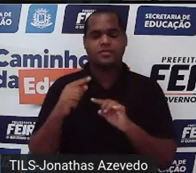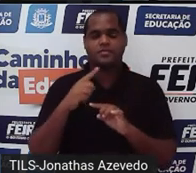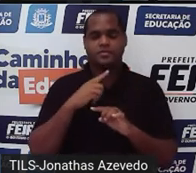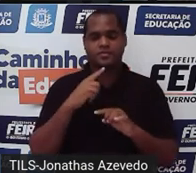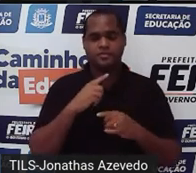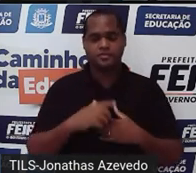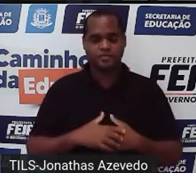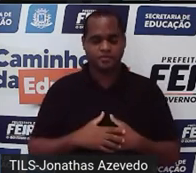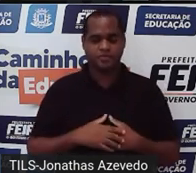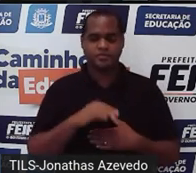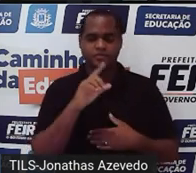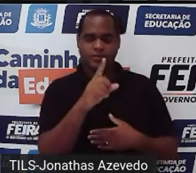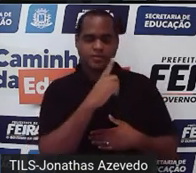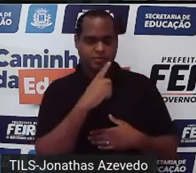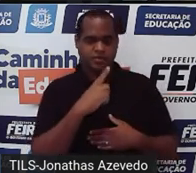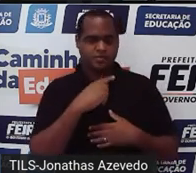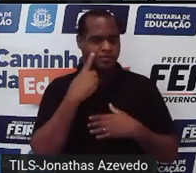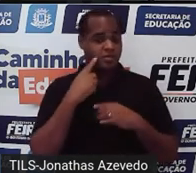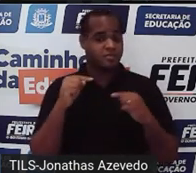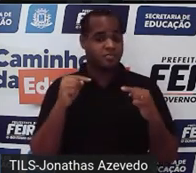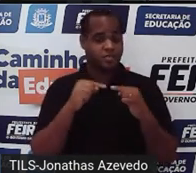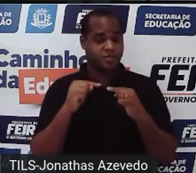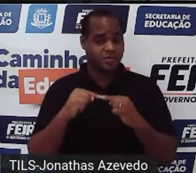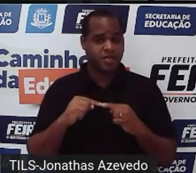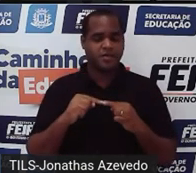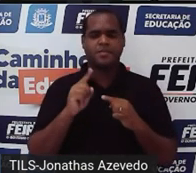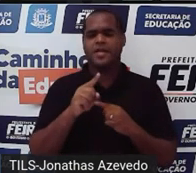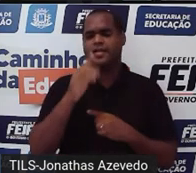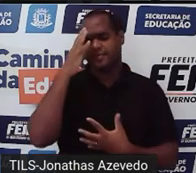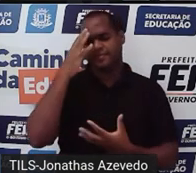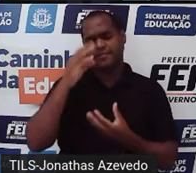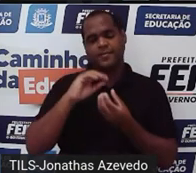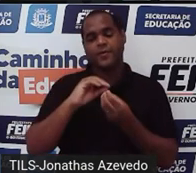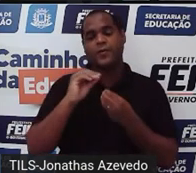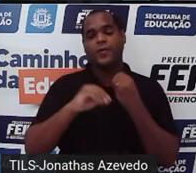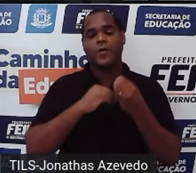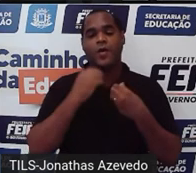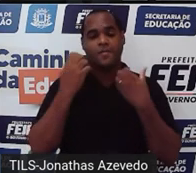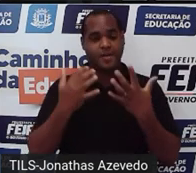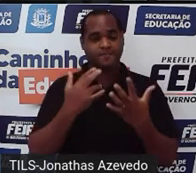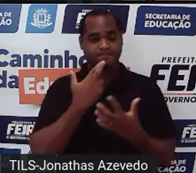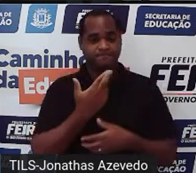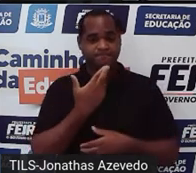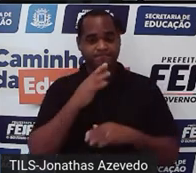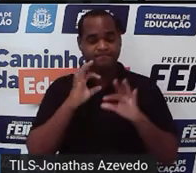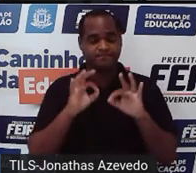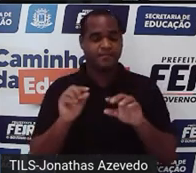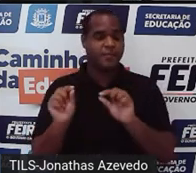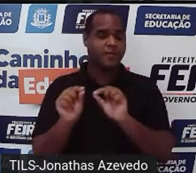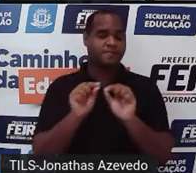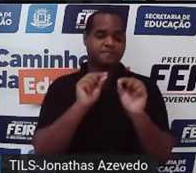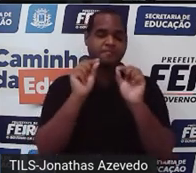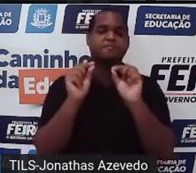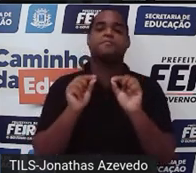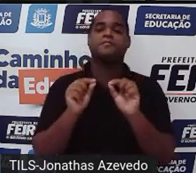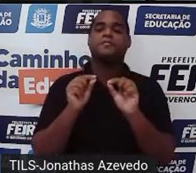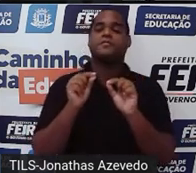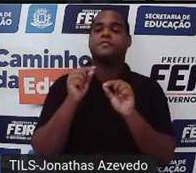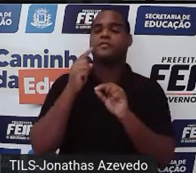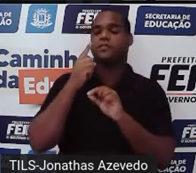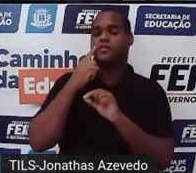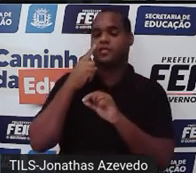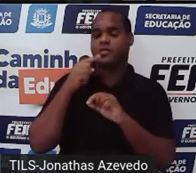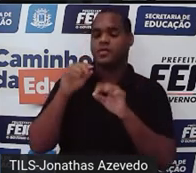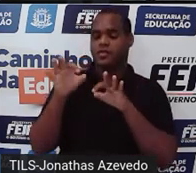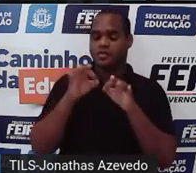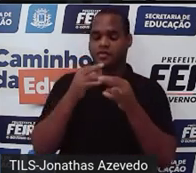tá e elas coincidindo como é que a gente interpreta a solução olha só se quando a gente